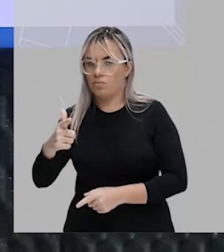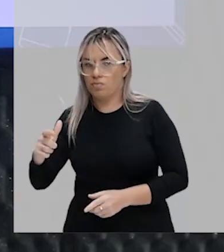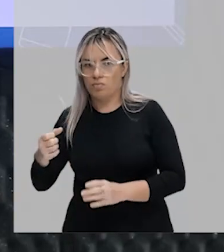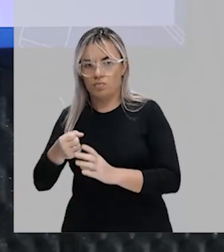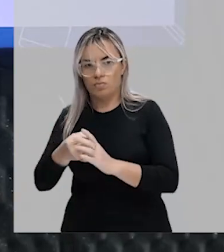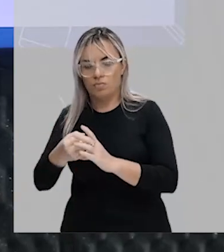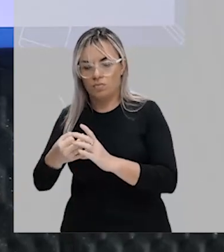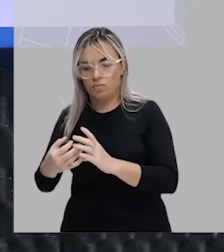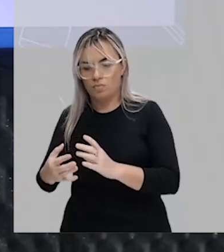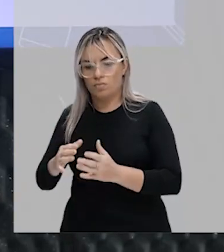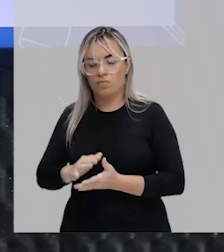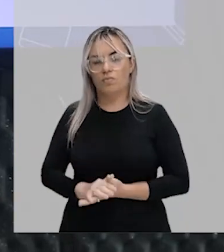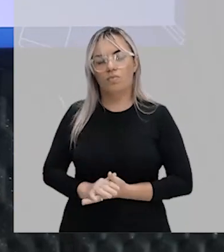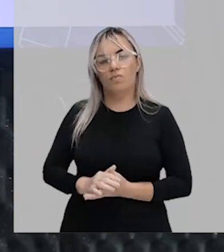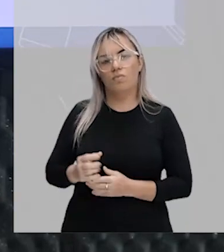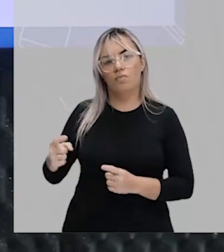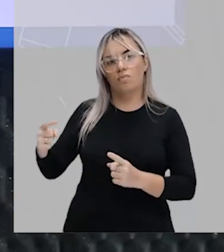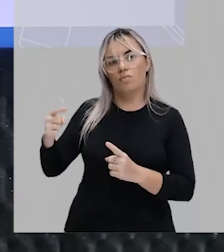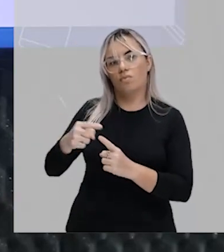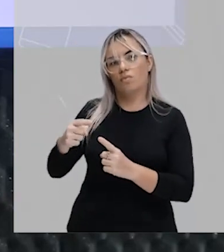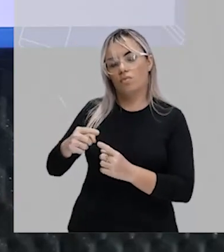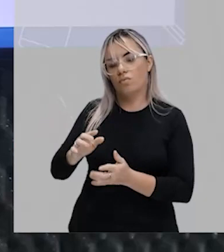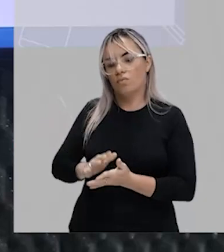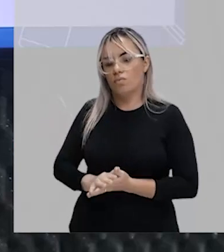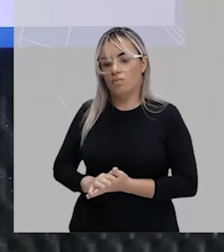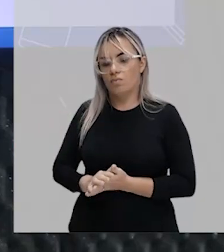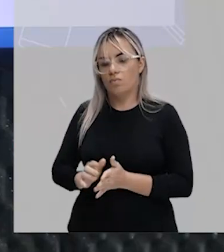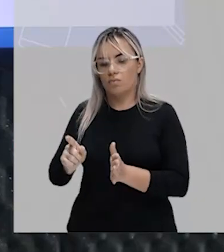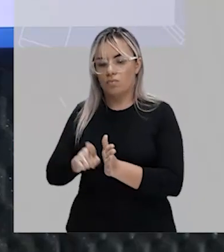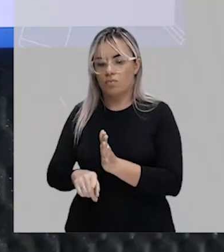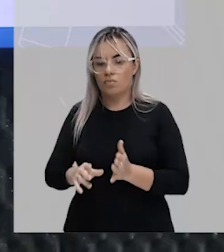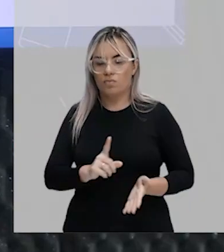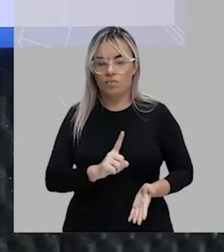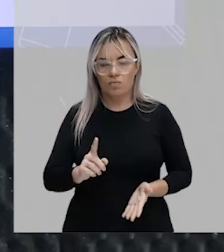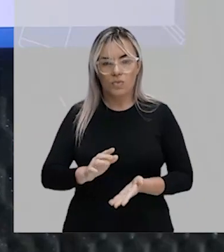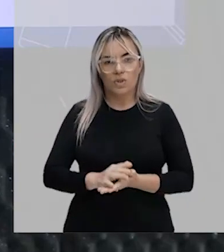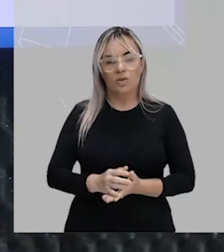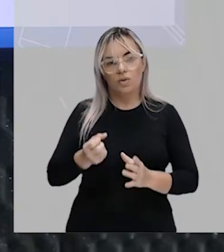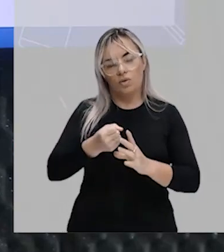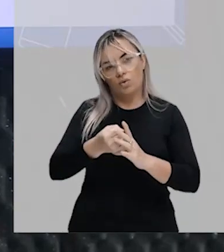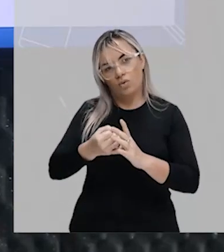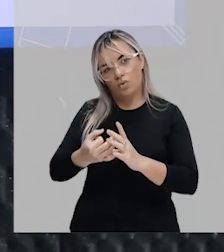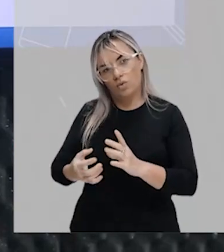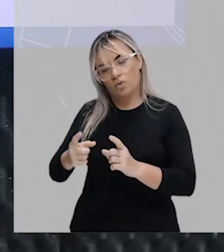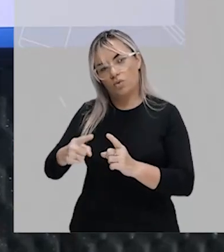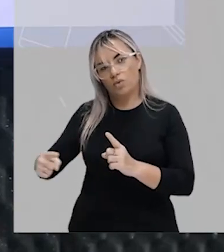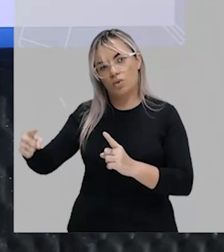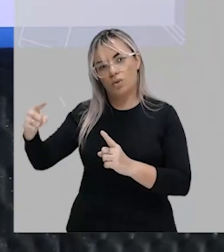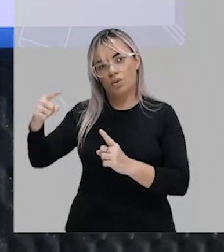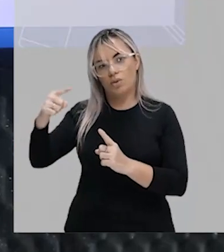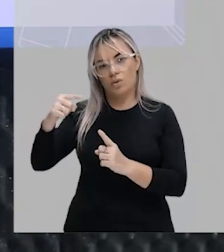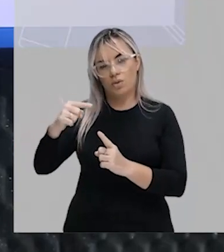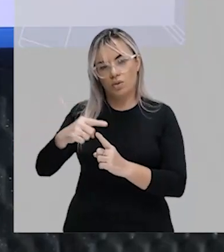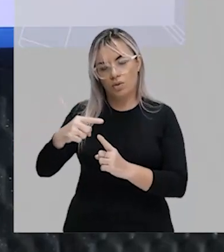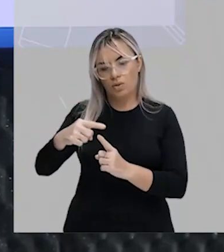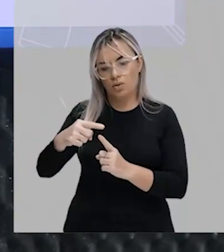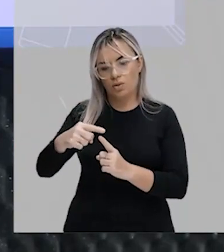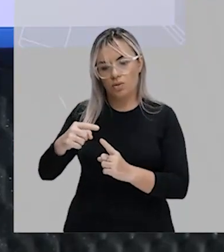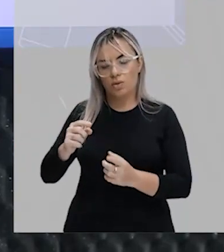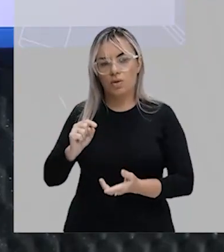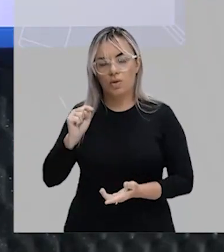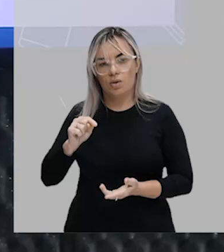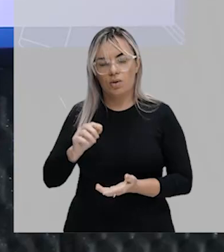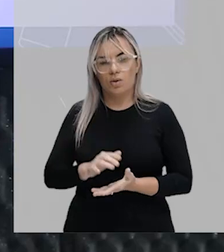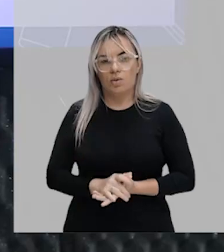nesse caso aqui, mais uma que é falsa. Por quê? Porque nos inteiros não... O quê? Fala aí, eu quero ver.